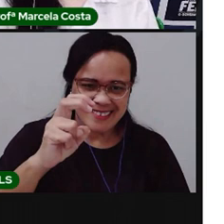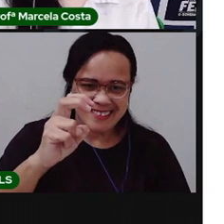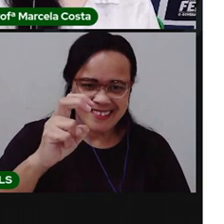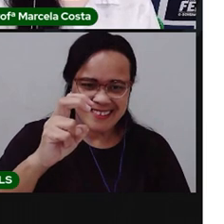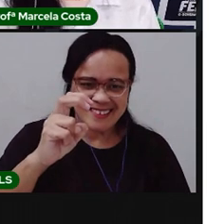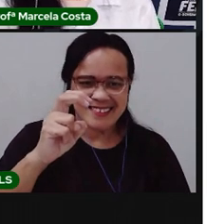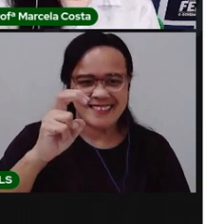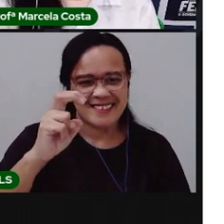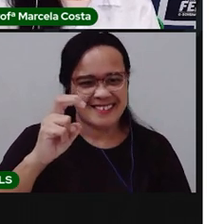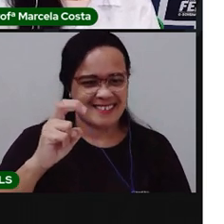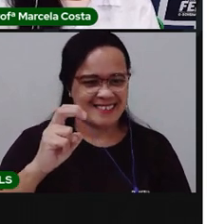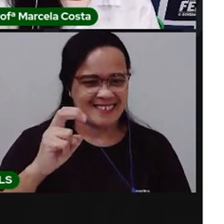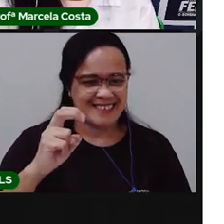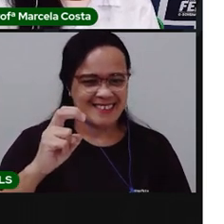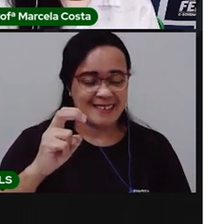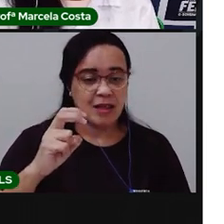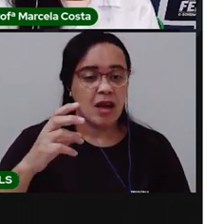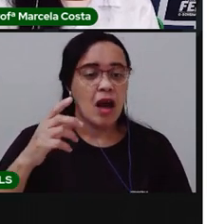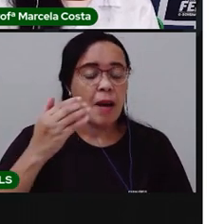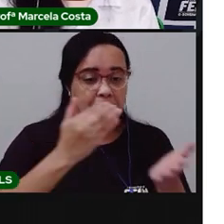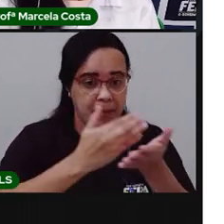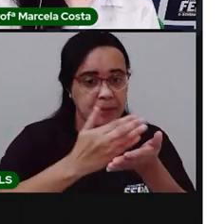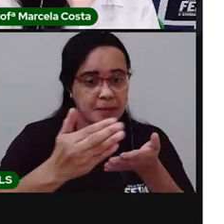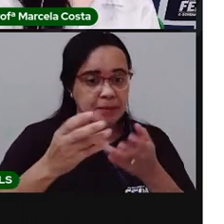Vamos fazer a próxima.